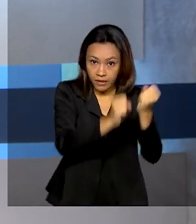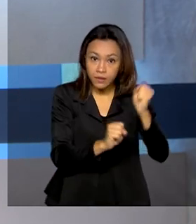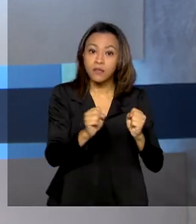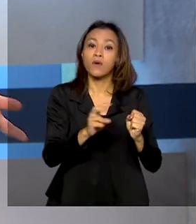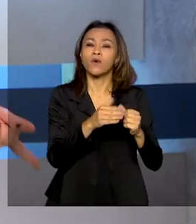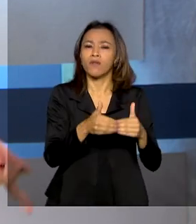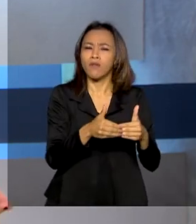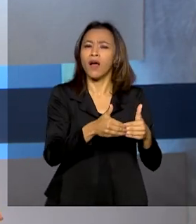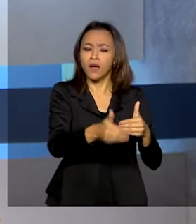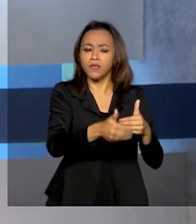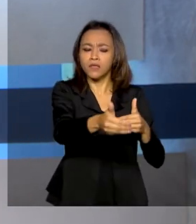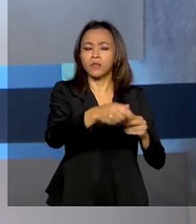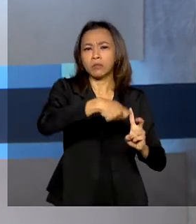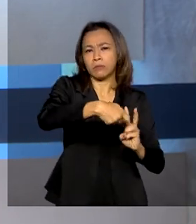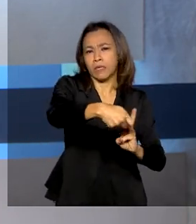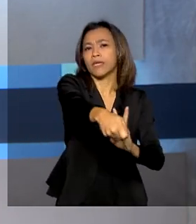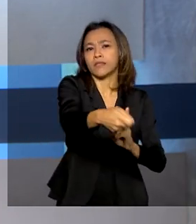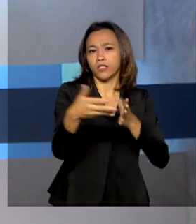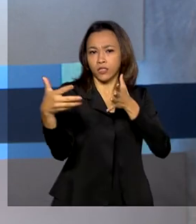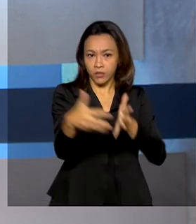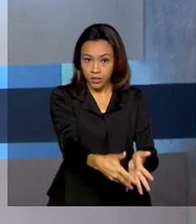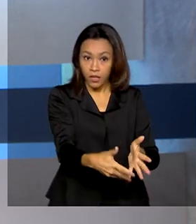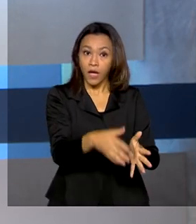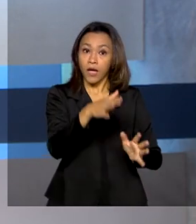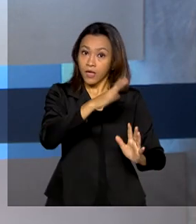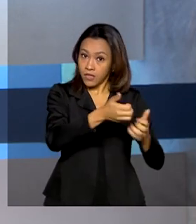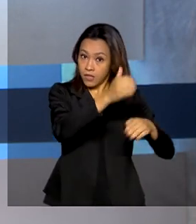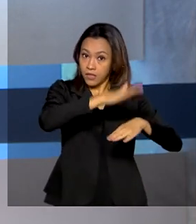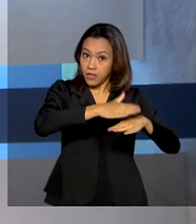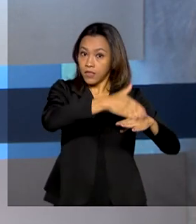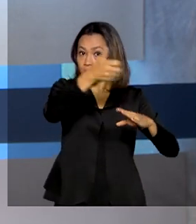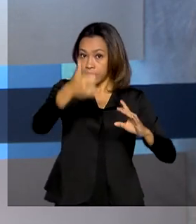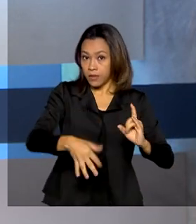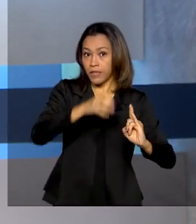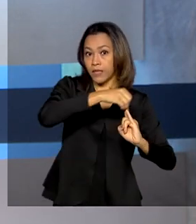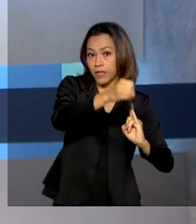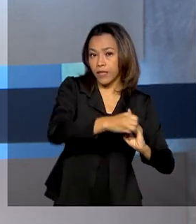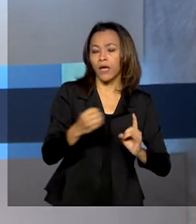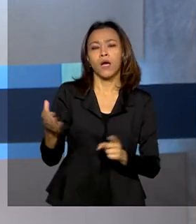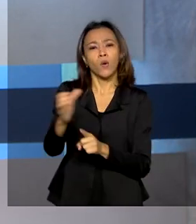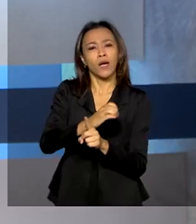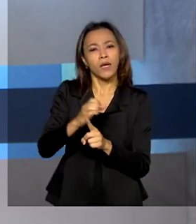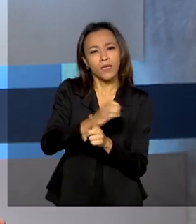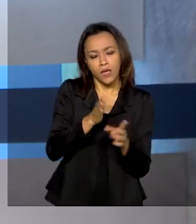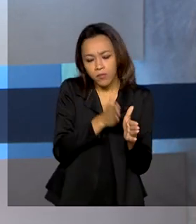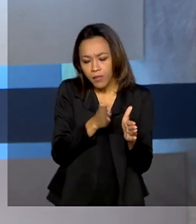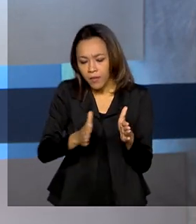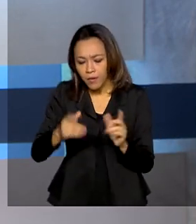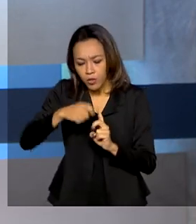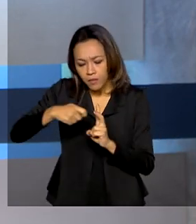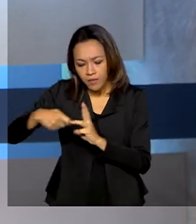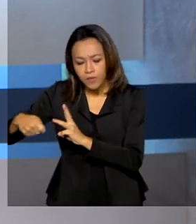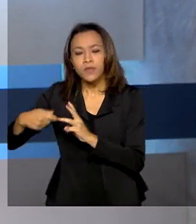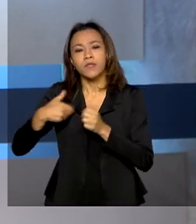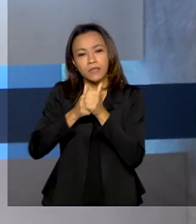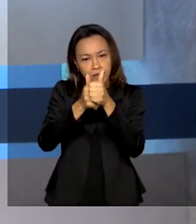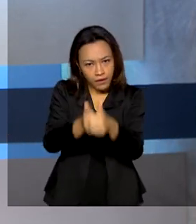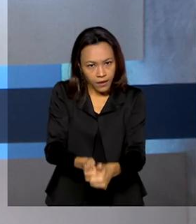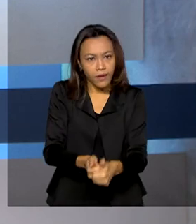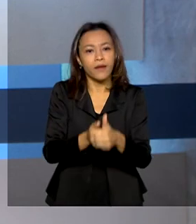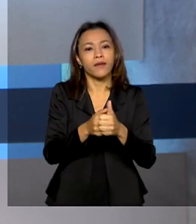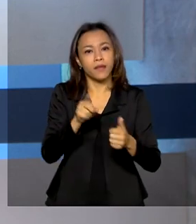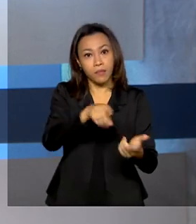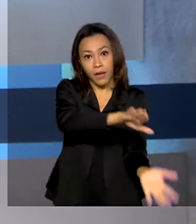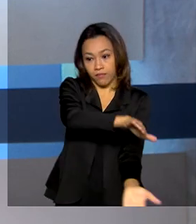Brasil nos próximos meses. Segundo a Fundação Oswaldo Cruz, o cronograma divulgado segue valendo com a previsão de